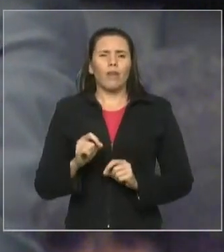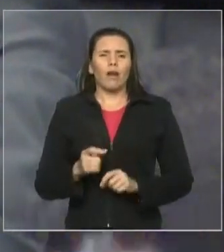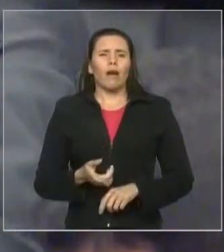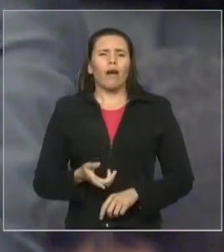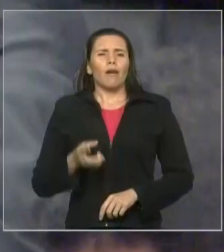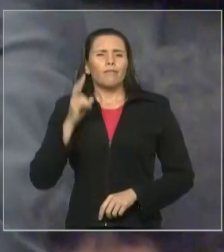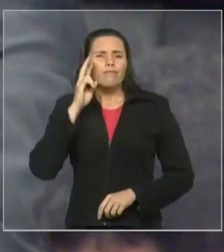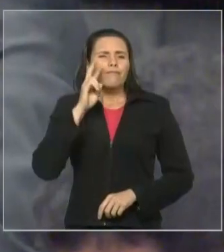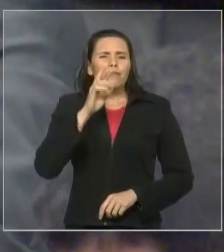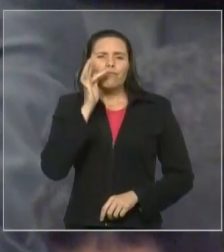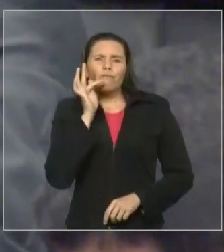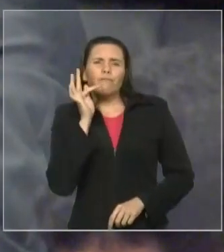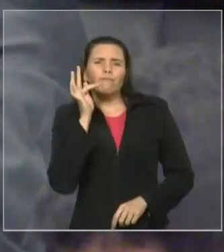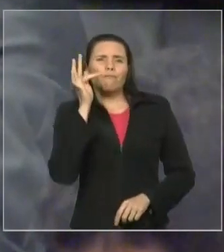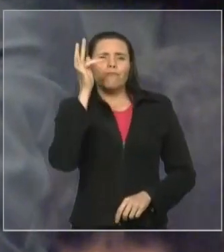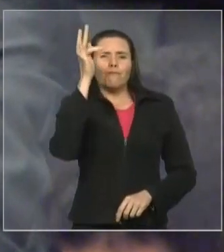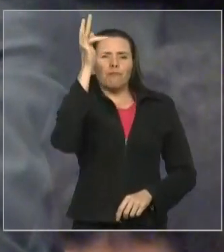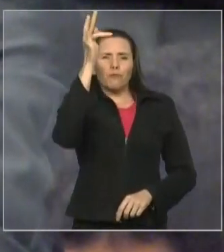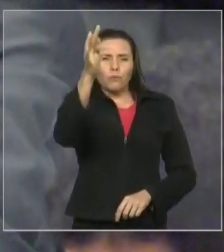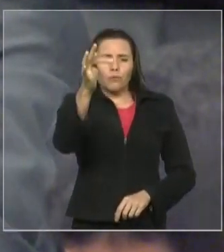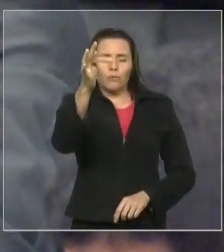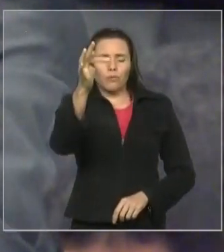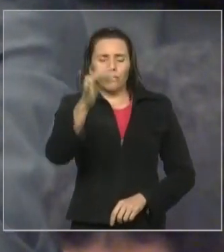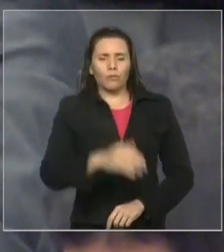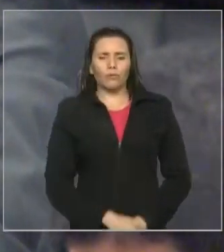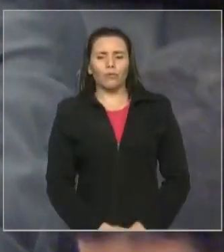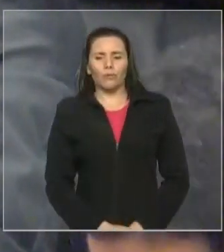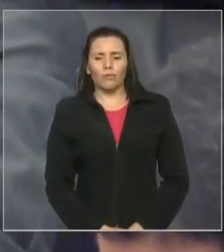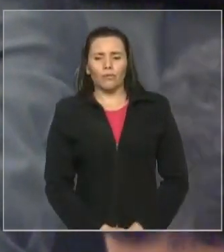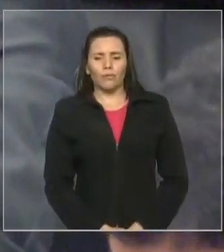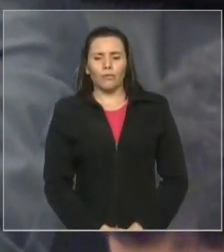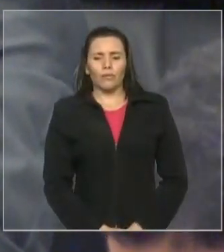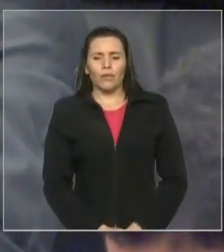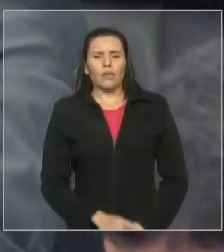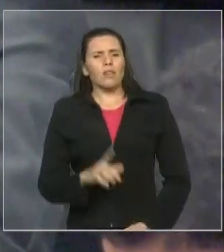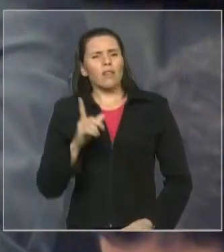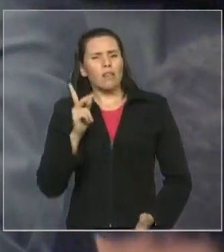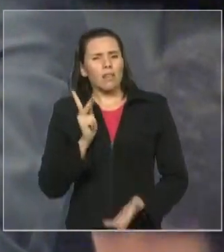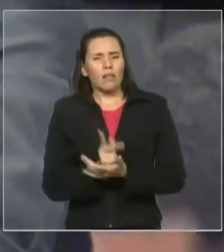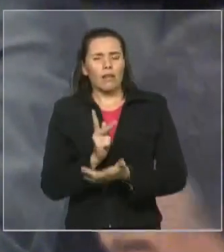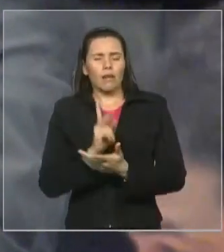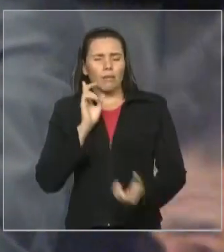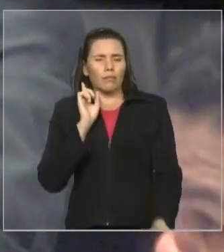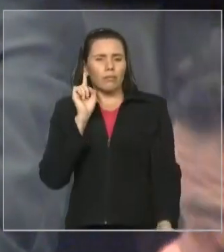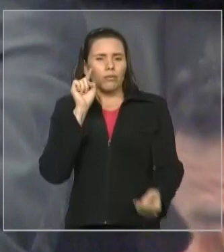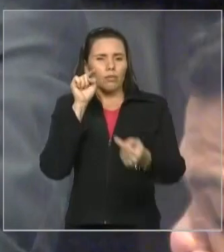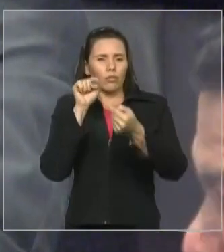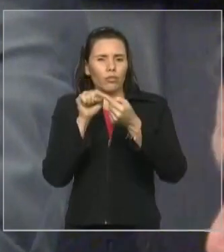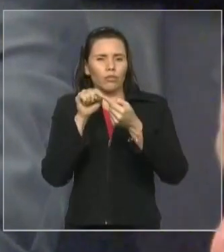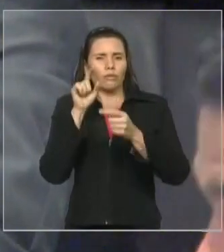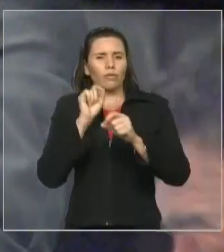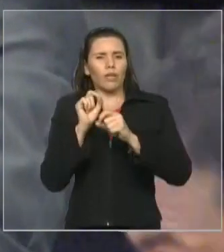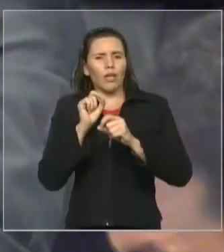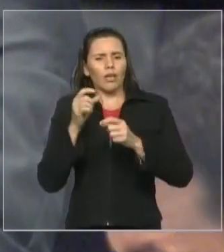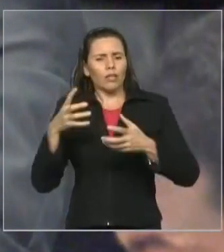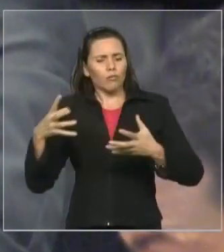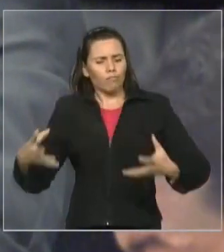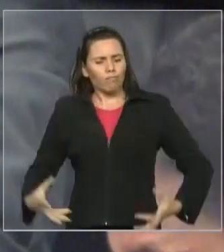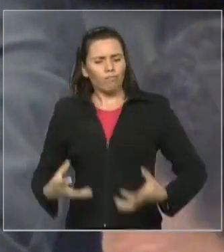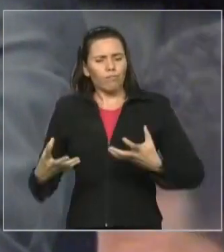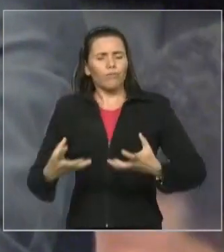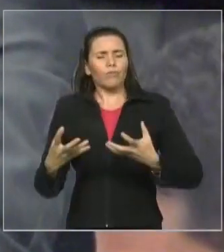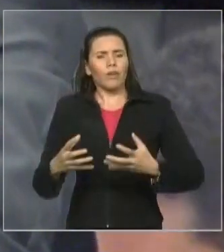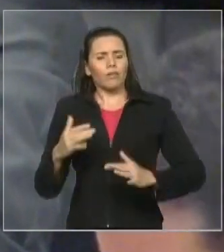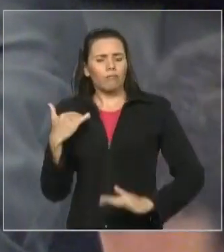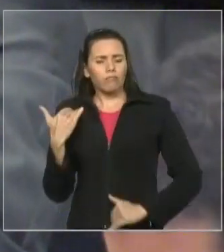uma pessoa fundamental na construção do projeto que temos hoje à frente, que é o governo Flavidino, e que